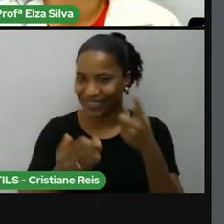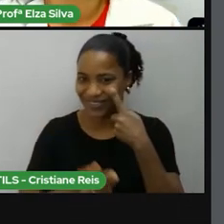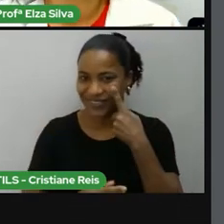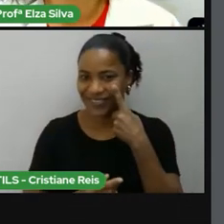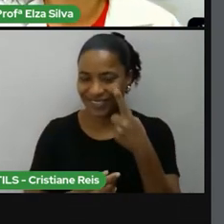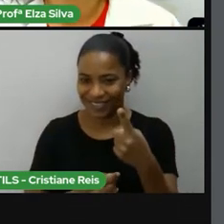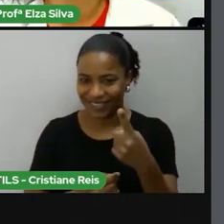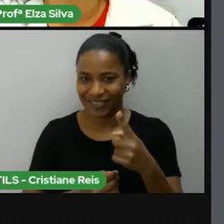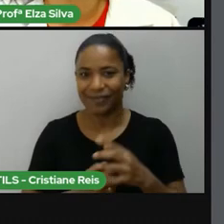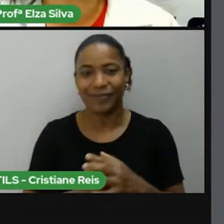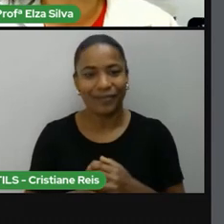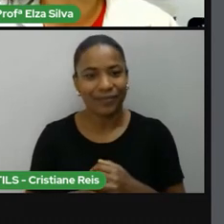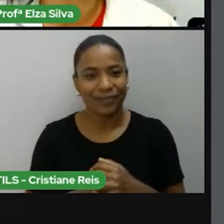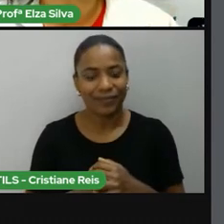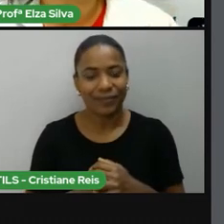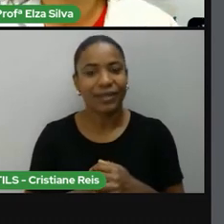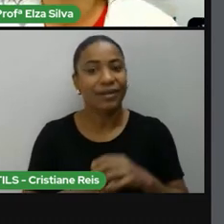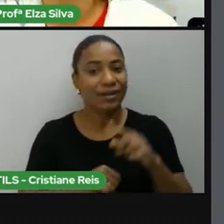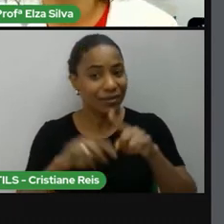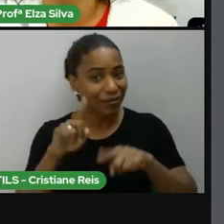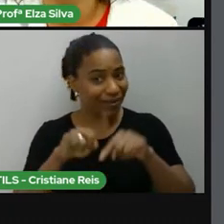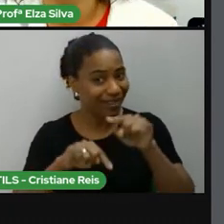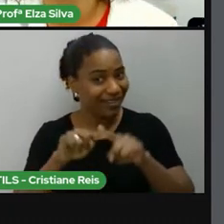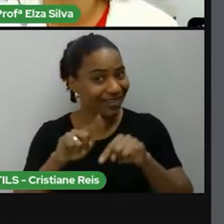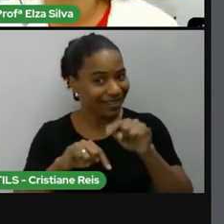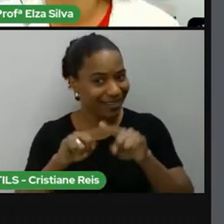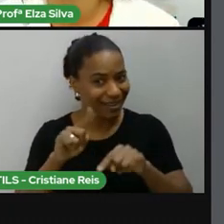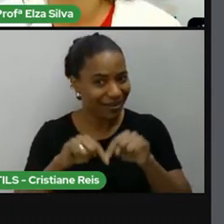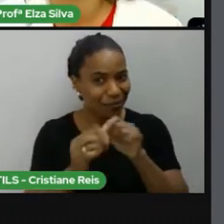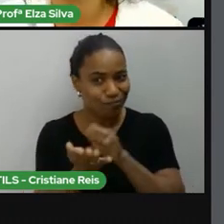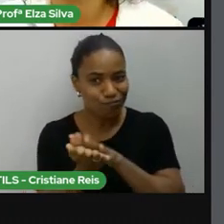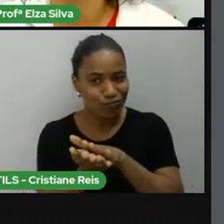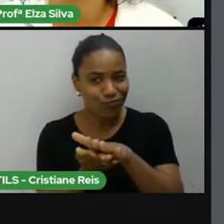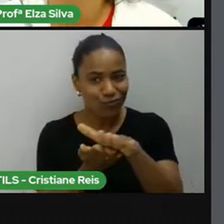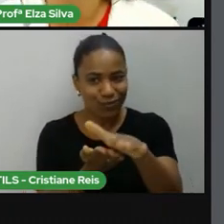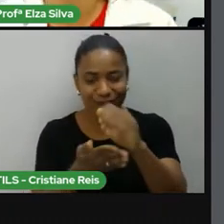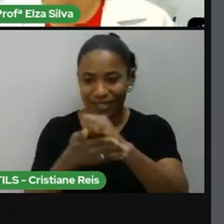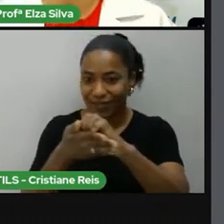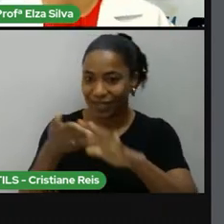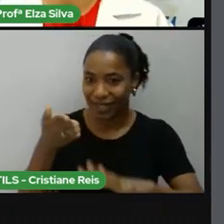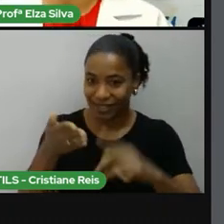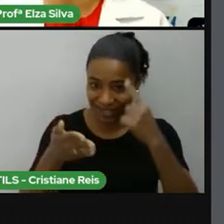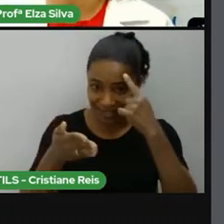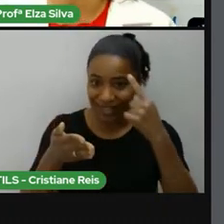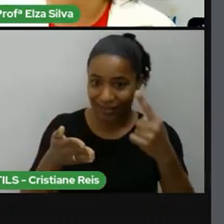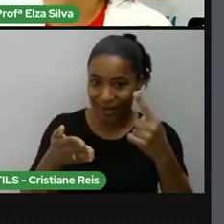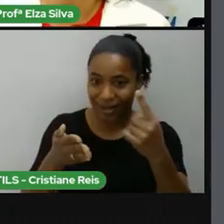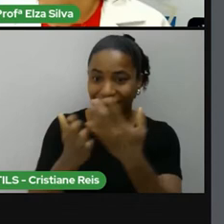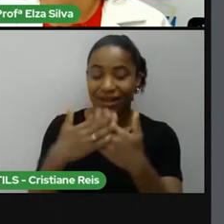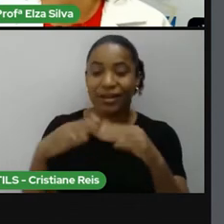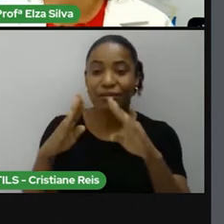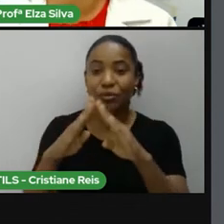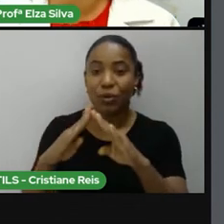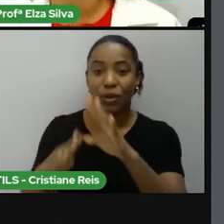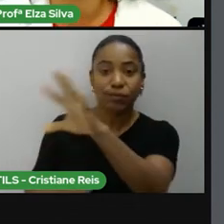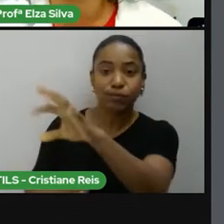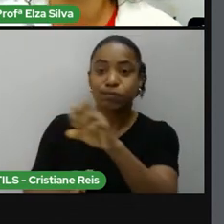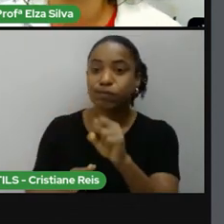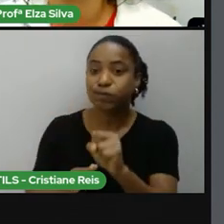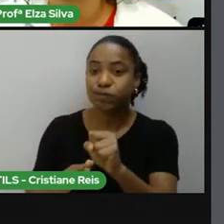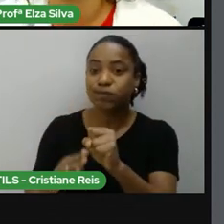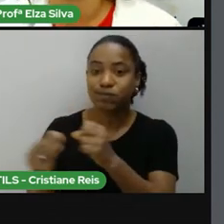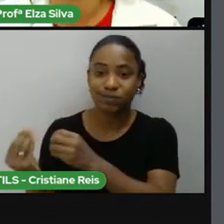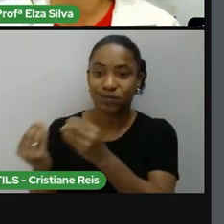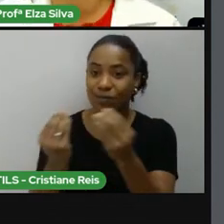Lá no material impresso aquele que vocês estão recebendo da escola onde vocês estudam tem